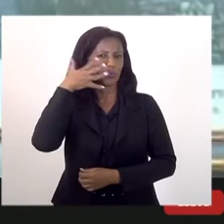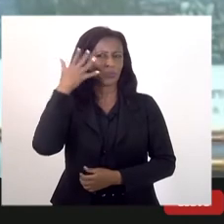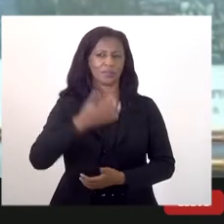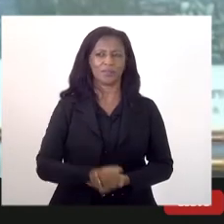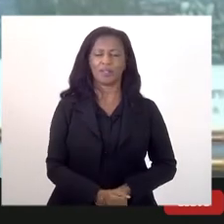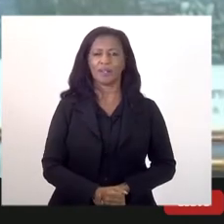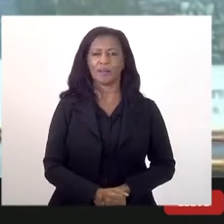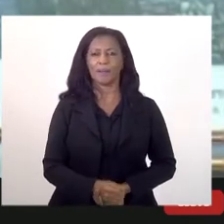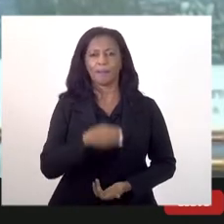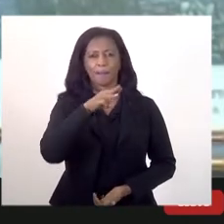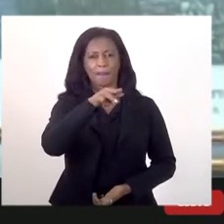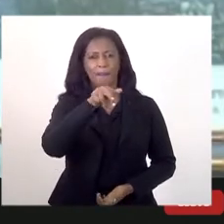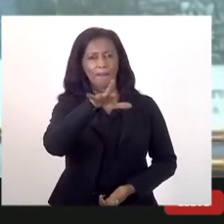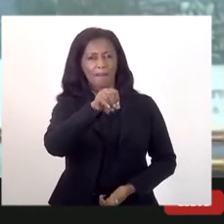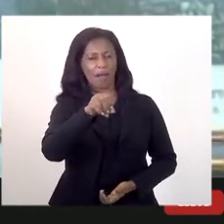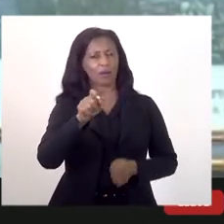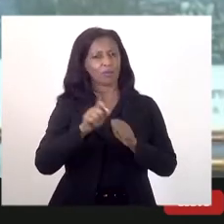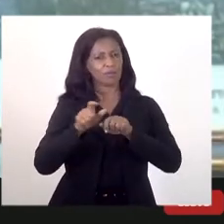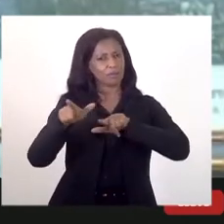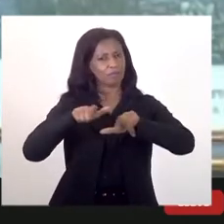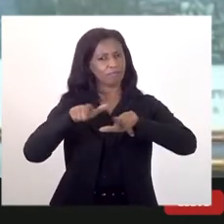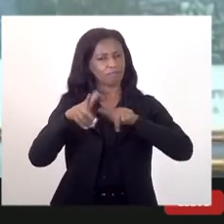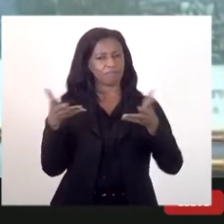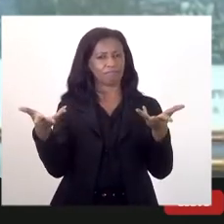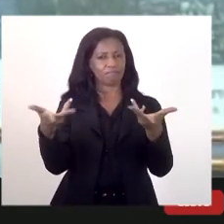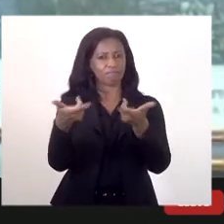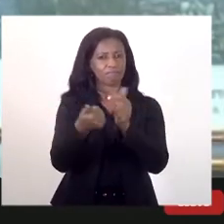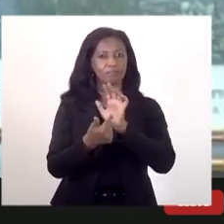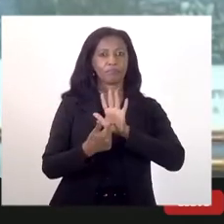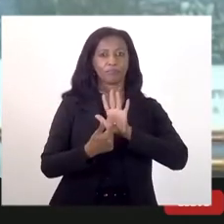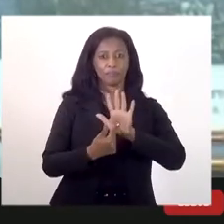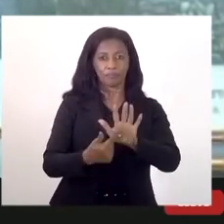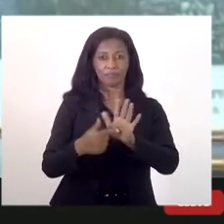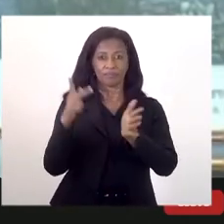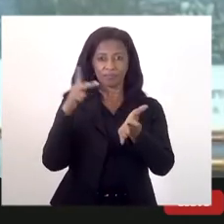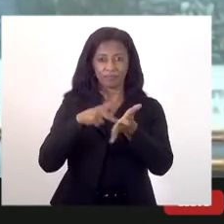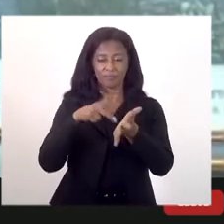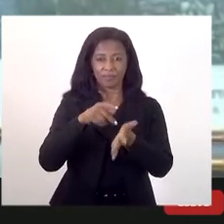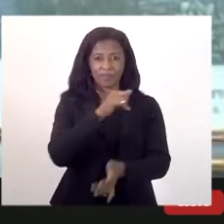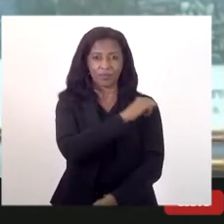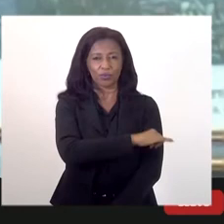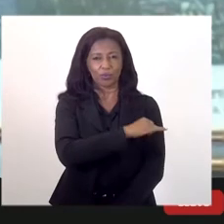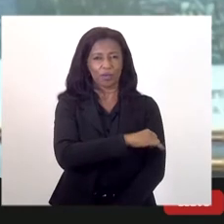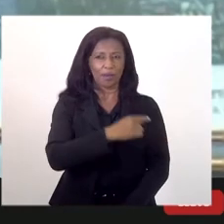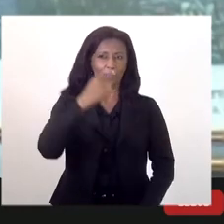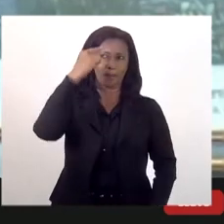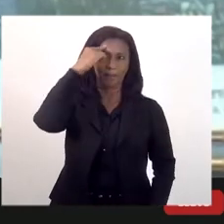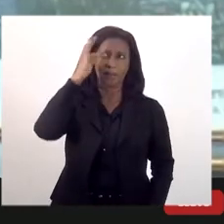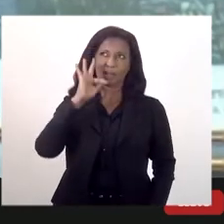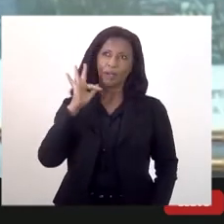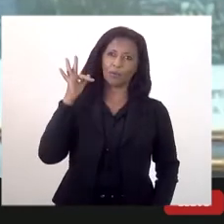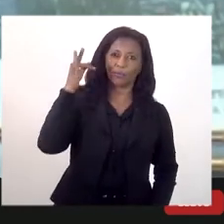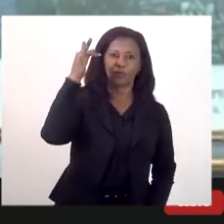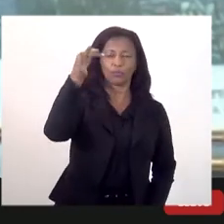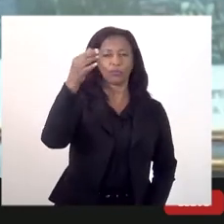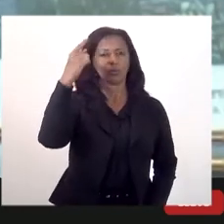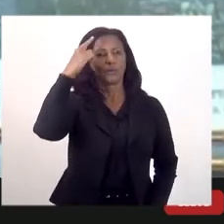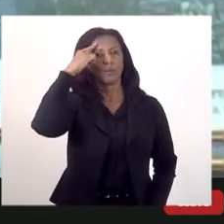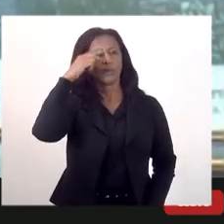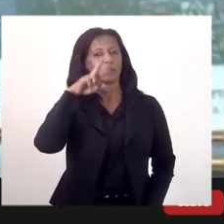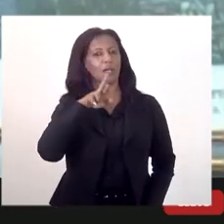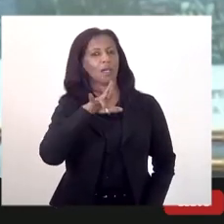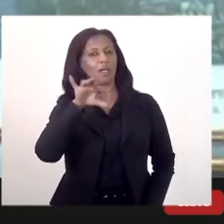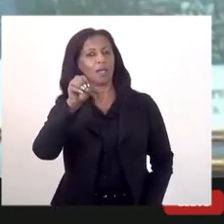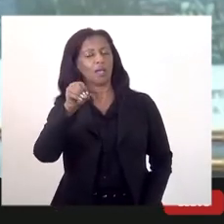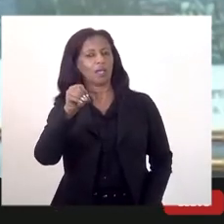Mauro Osório, sempre um trabalho brilhante que traz a realidade do Rio de Janeiro, nos ajuda a pensar o futuro, pensar o Rio de Janeiro. Então, parabéns,